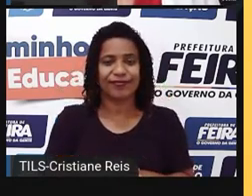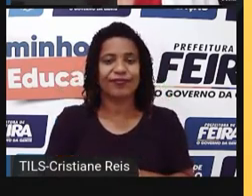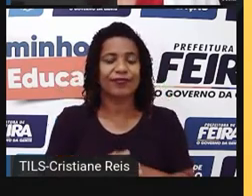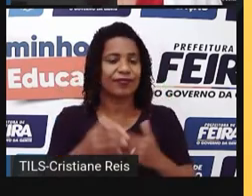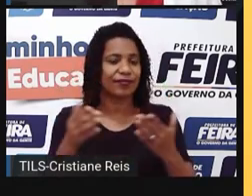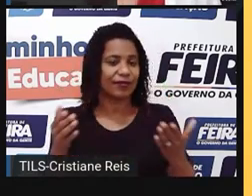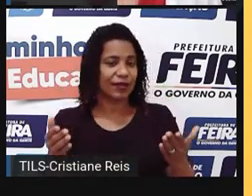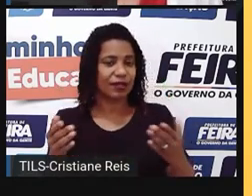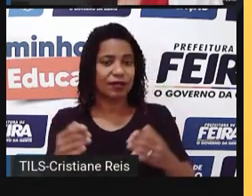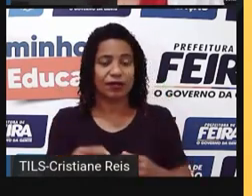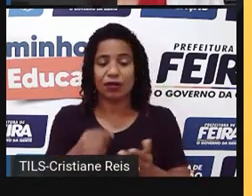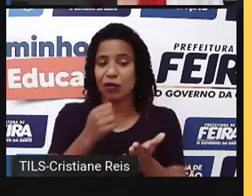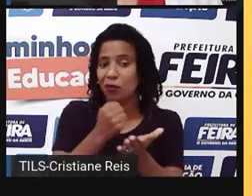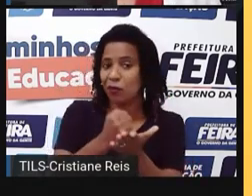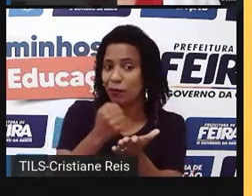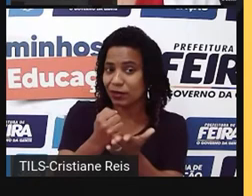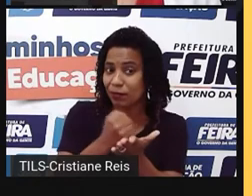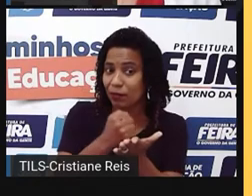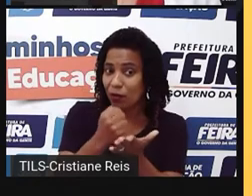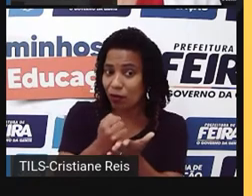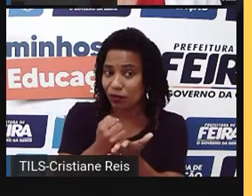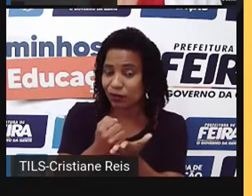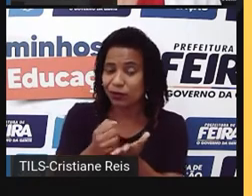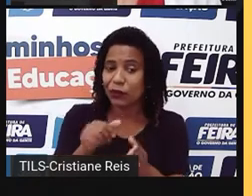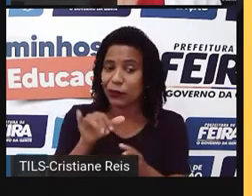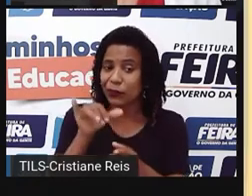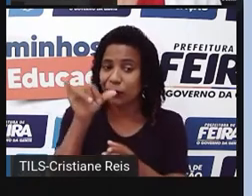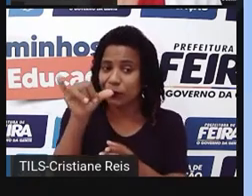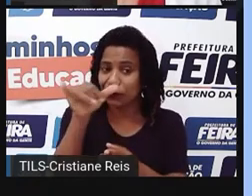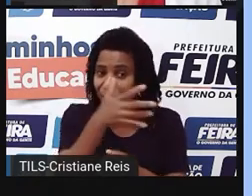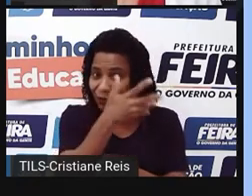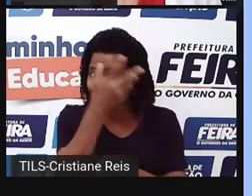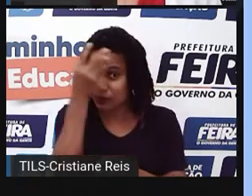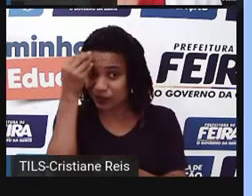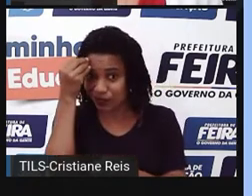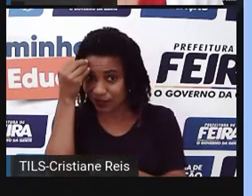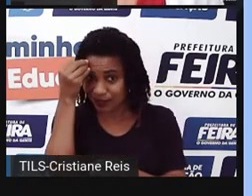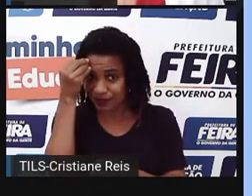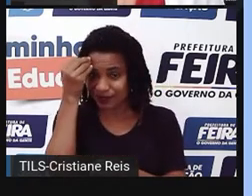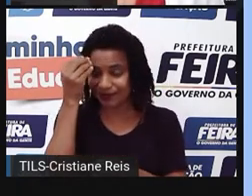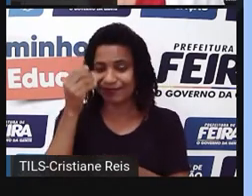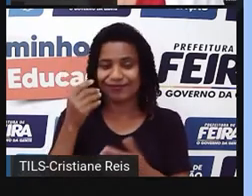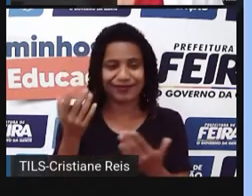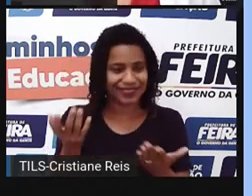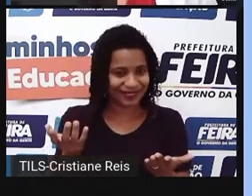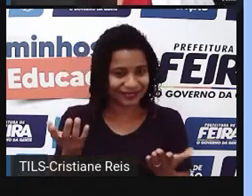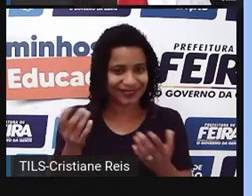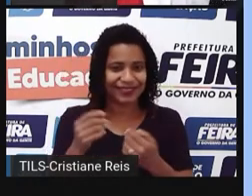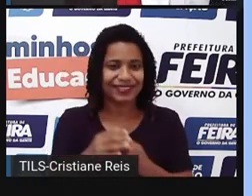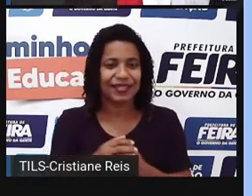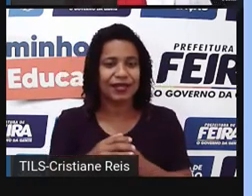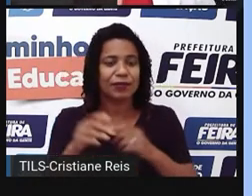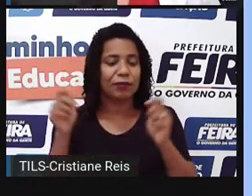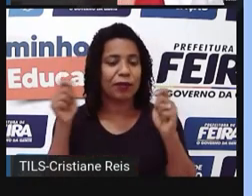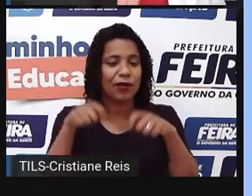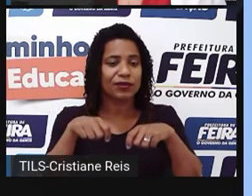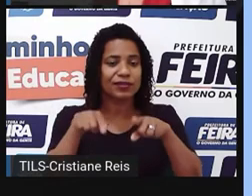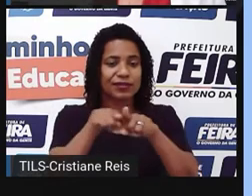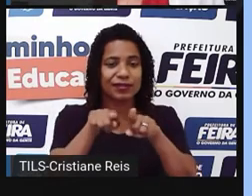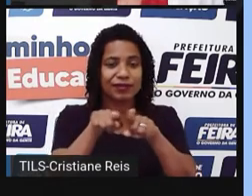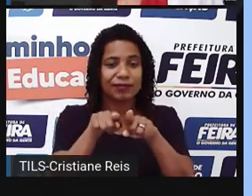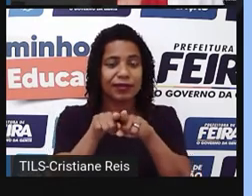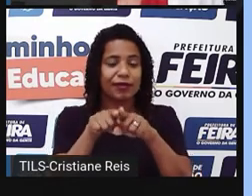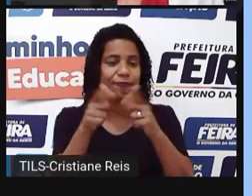esqueça de levar o seu passaporte com você. Ok? Podemos também fazer